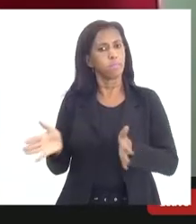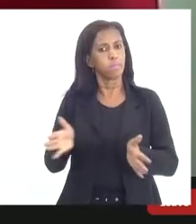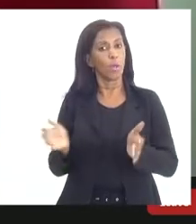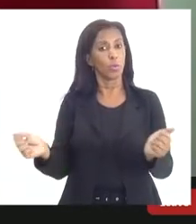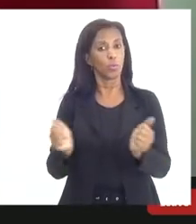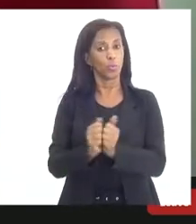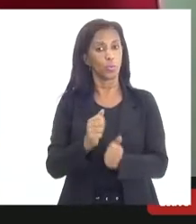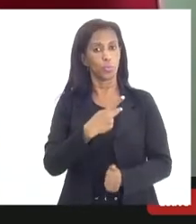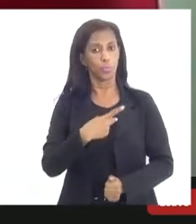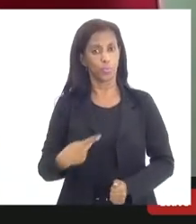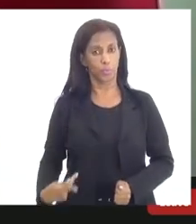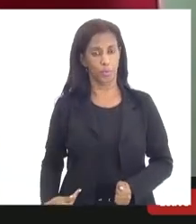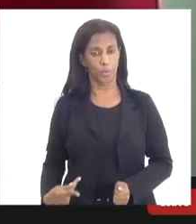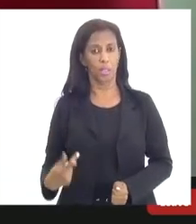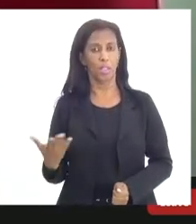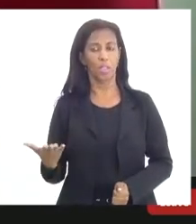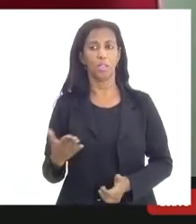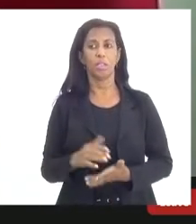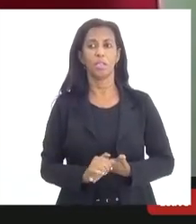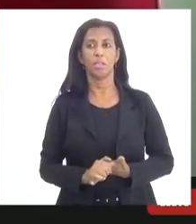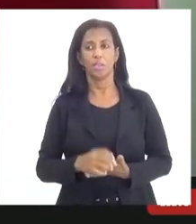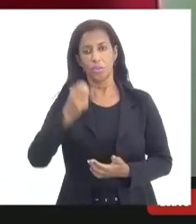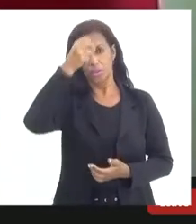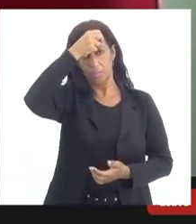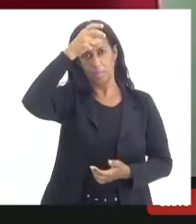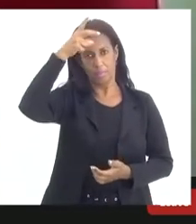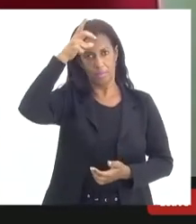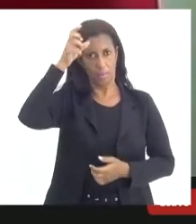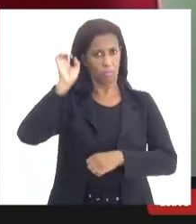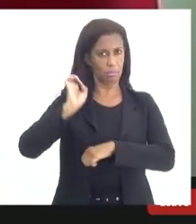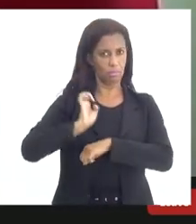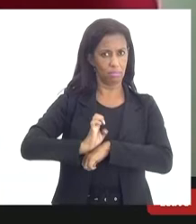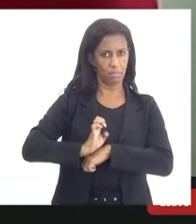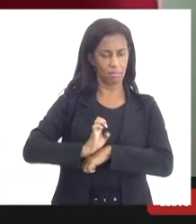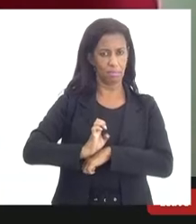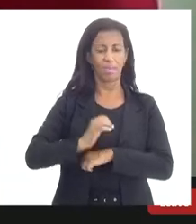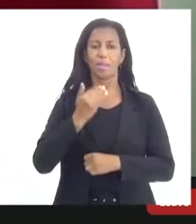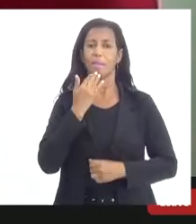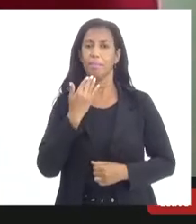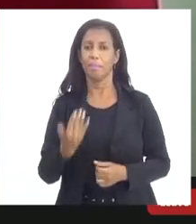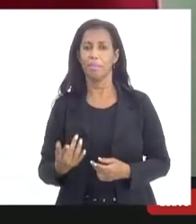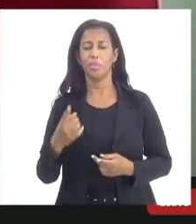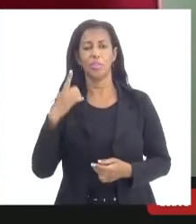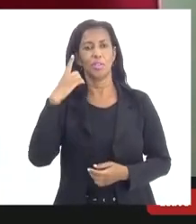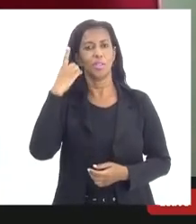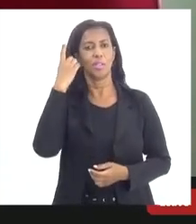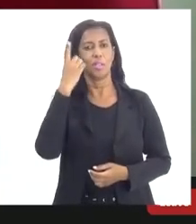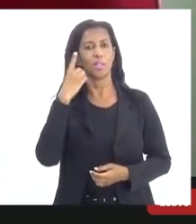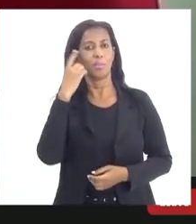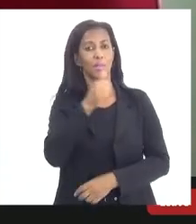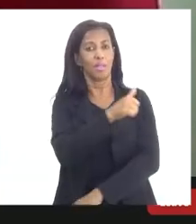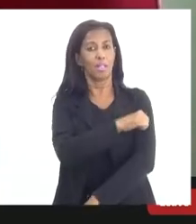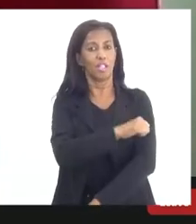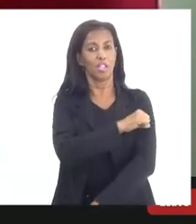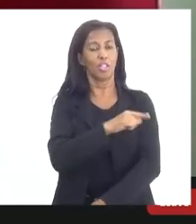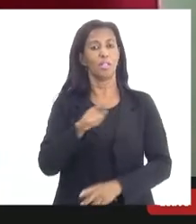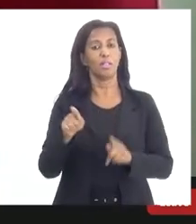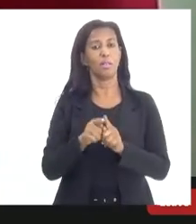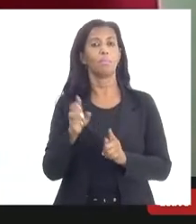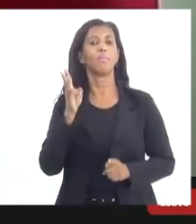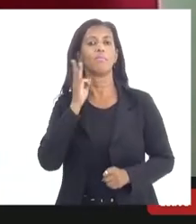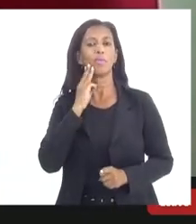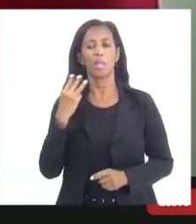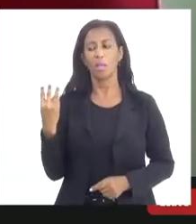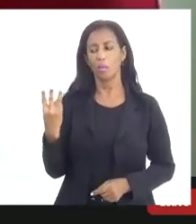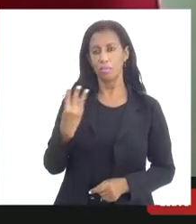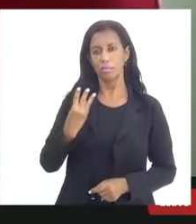com o presidente da frente de prefeitos do nosso estado pedir a deputada enfermeira Rejane deputado Valdeck e